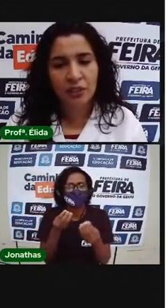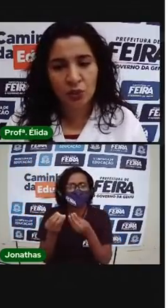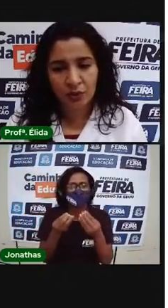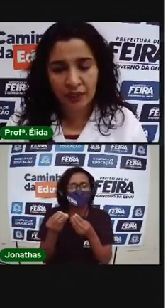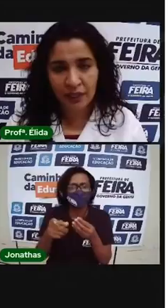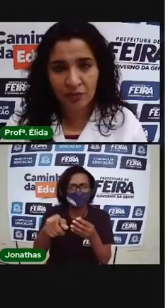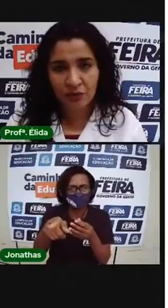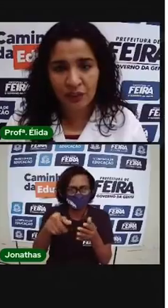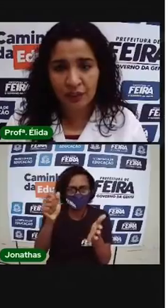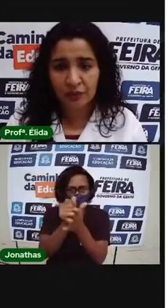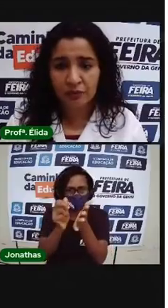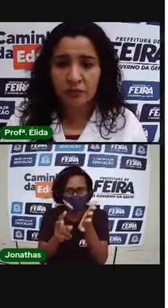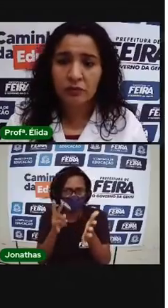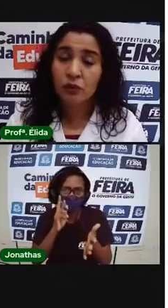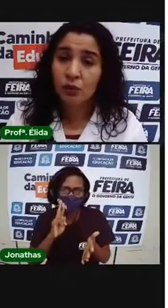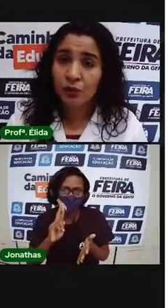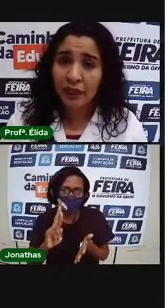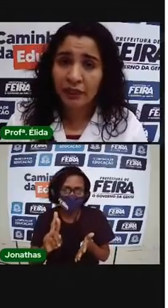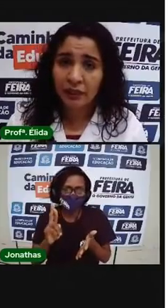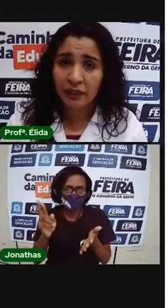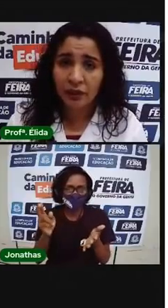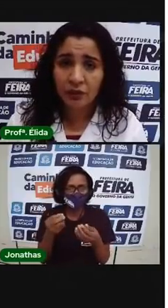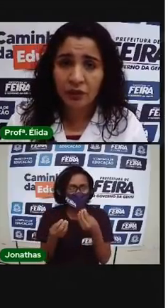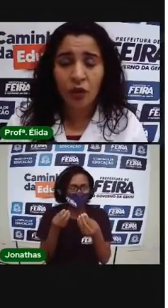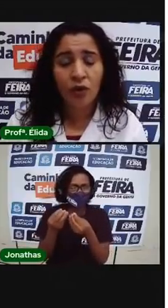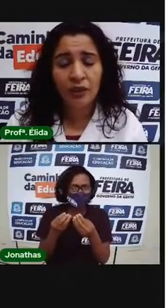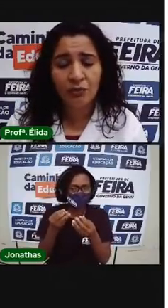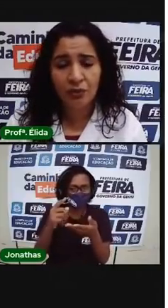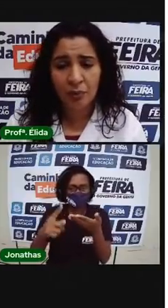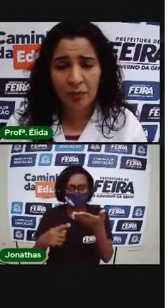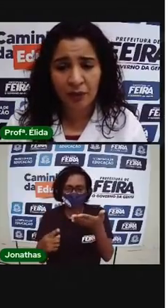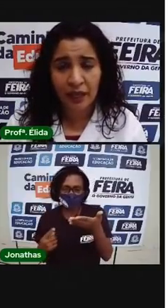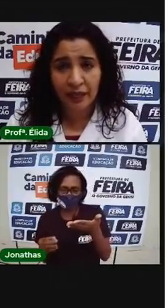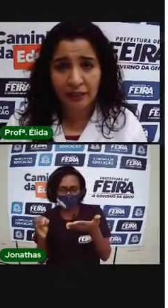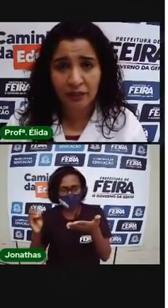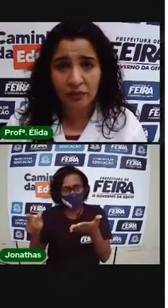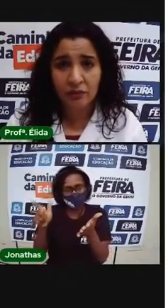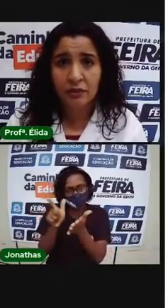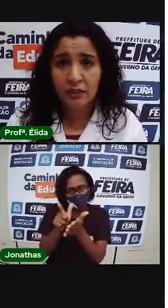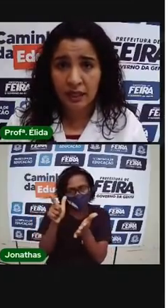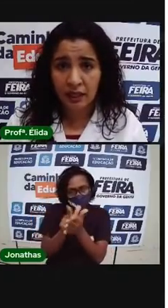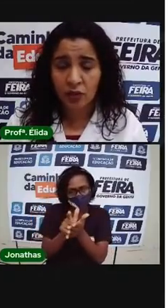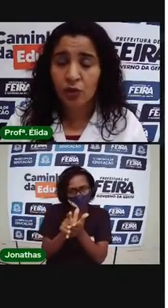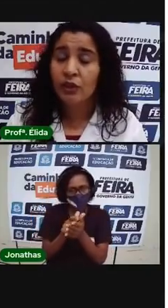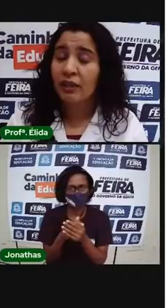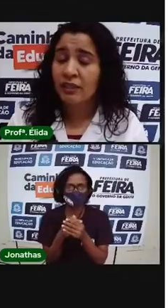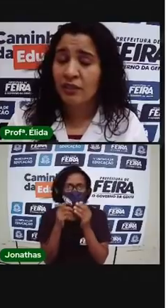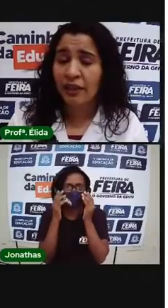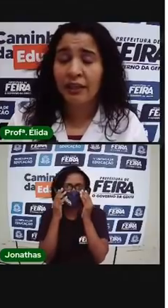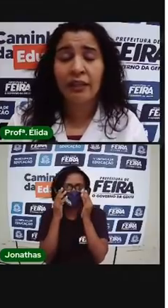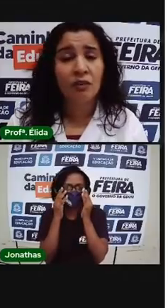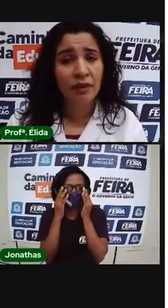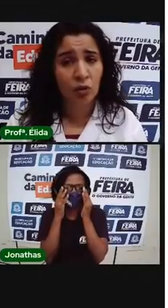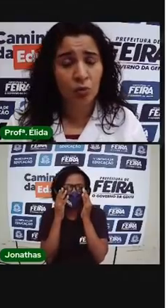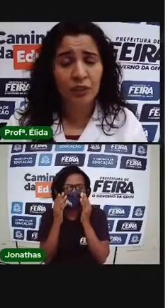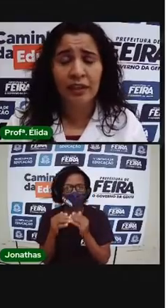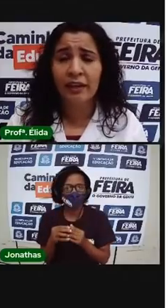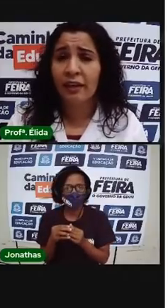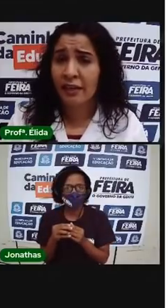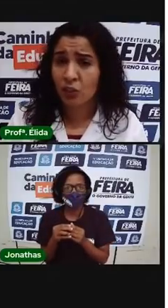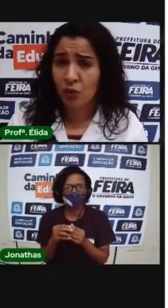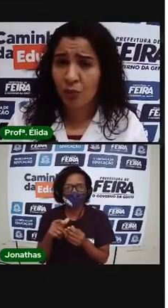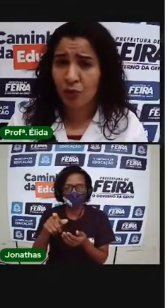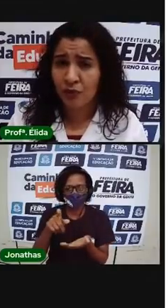responder a sua tarefinha. No caderno ou na folha pautada, certo? Isso aí, quem vai